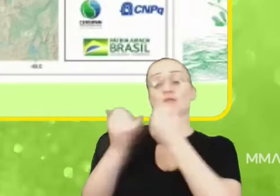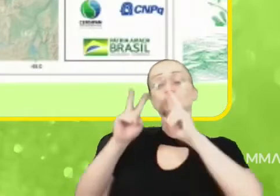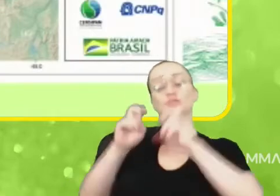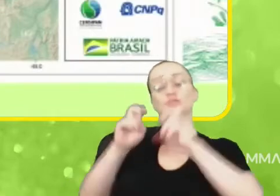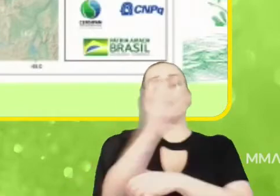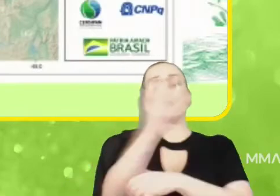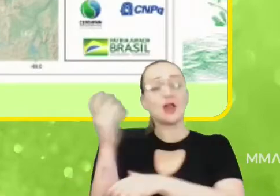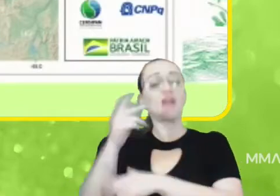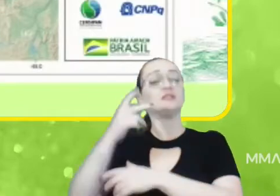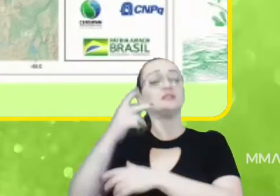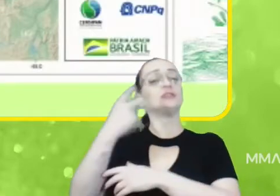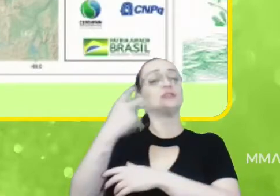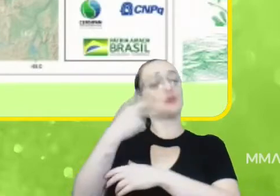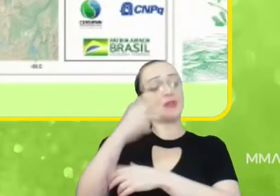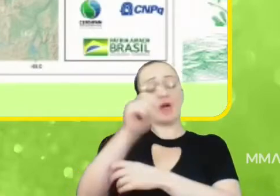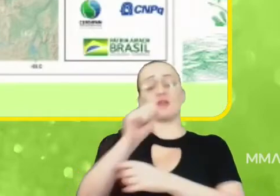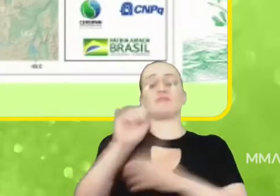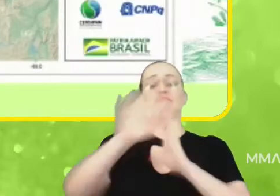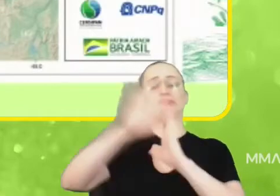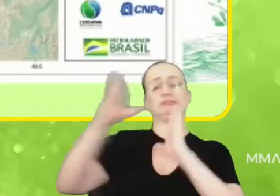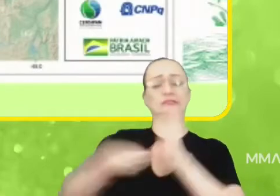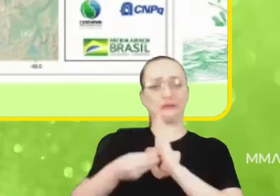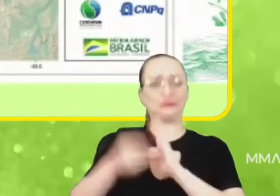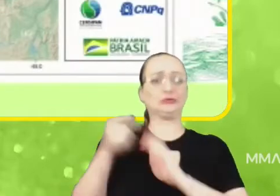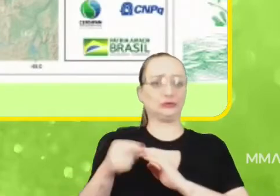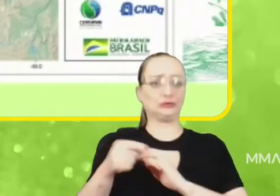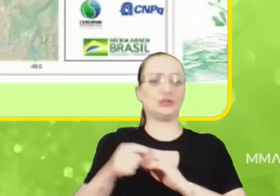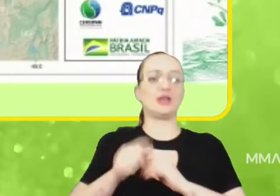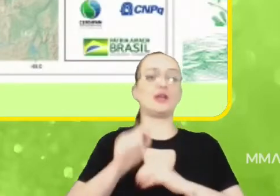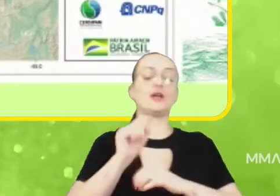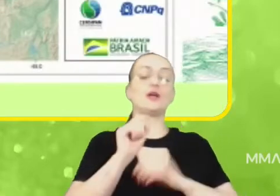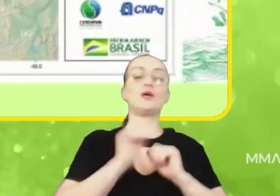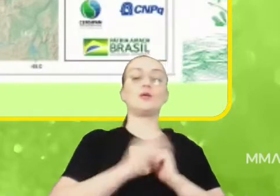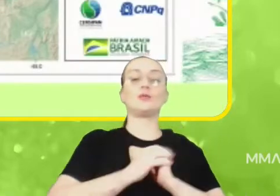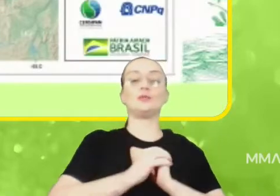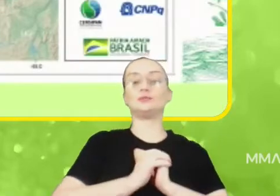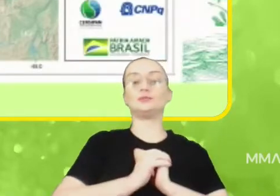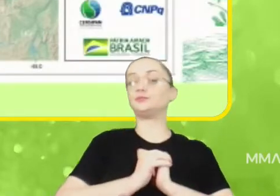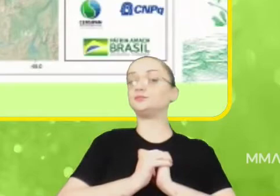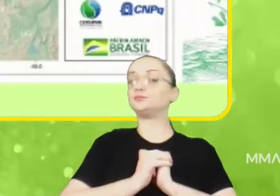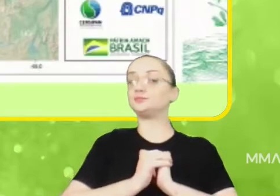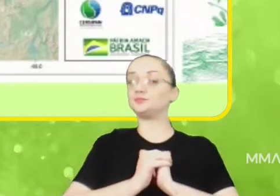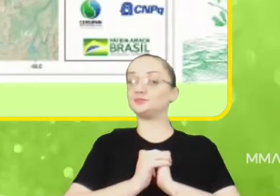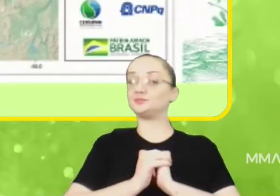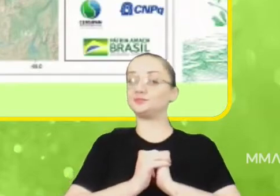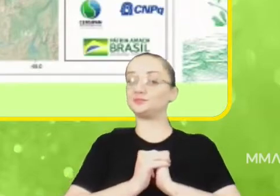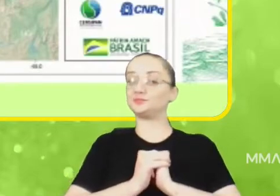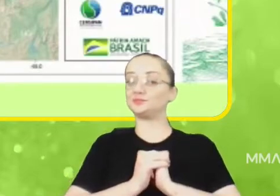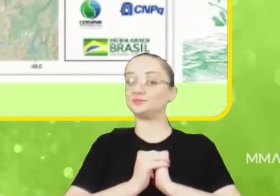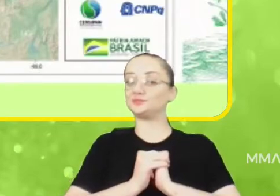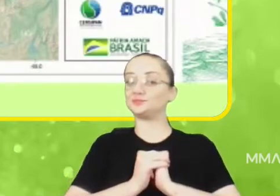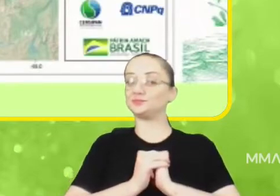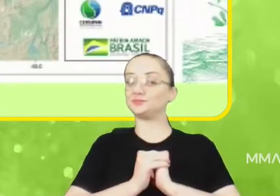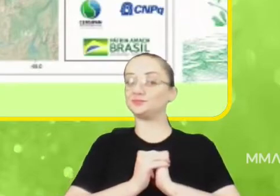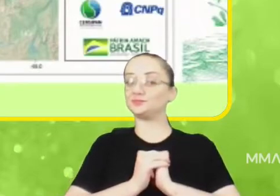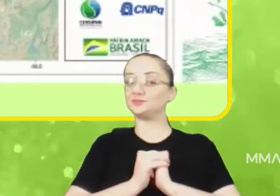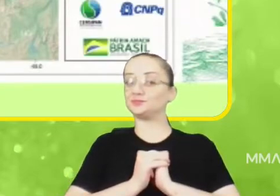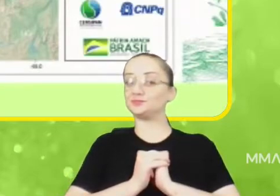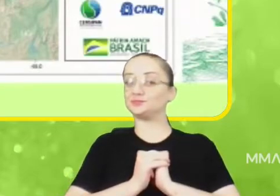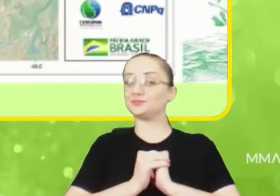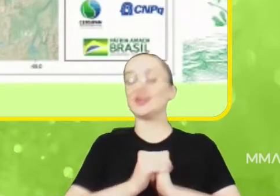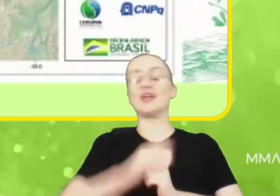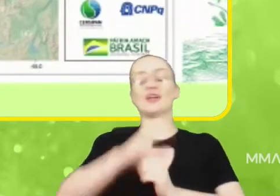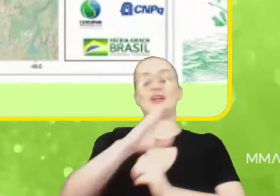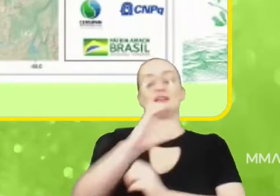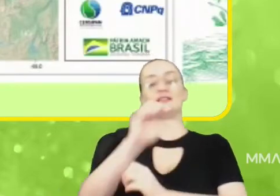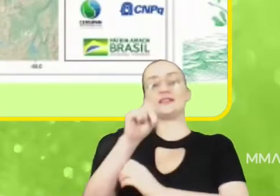na Amazônia Legal aqui em parceria também com o Sensipan. Então,